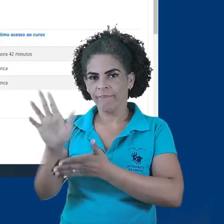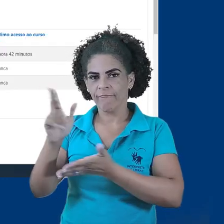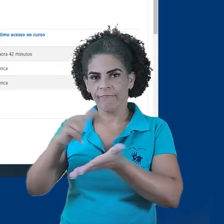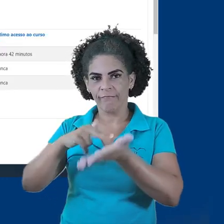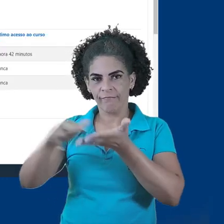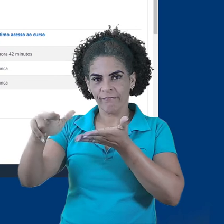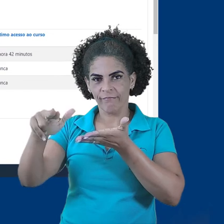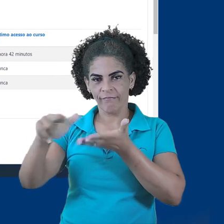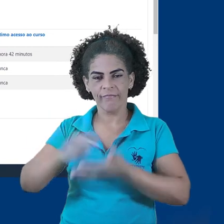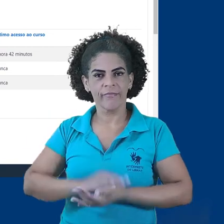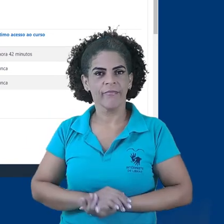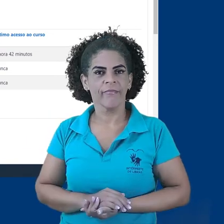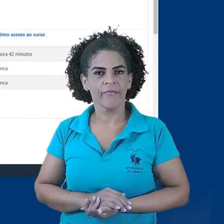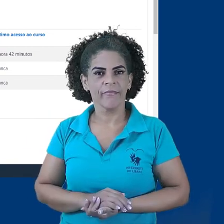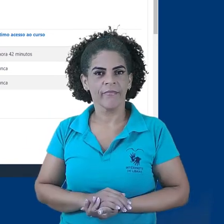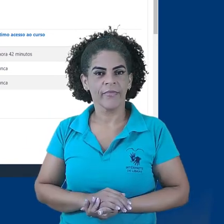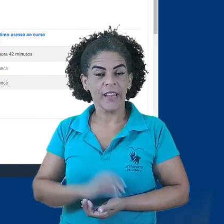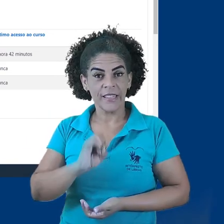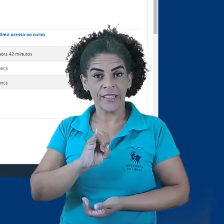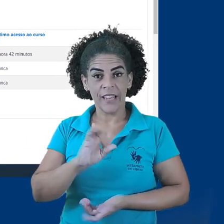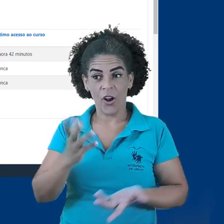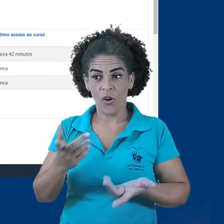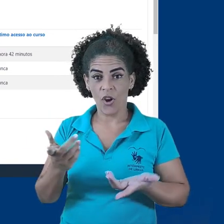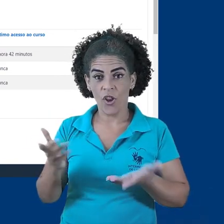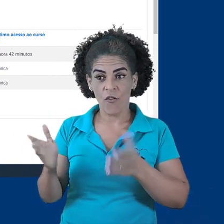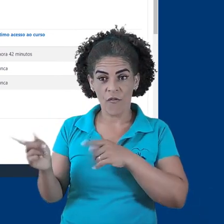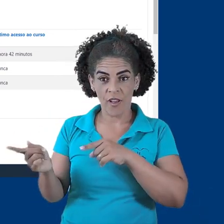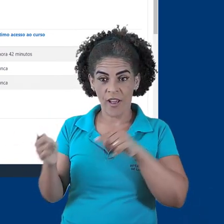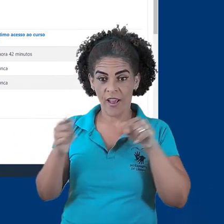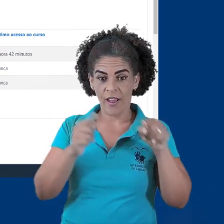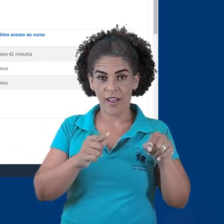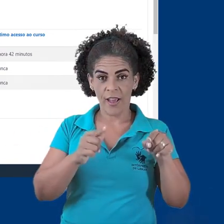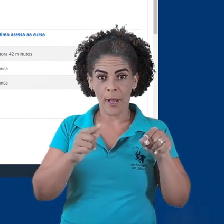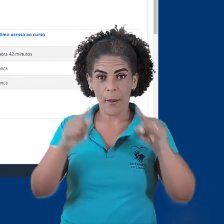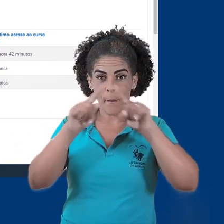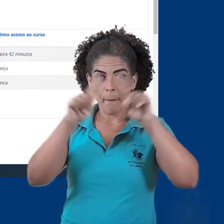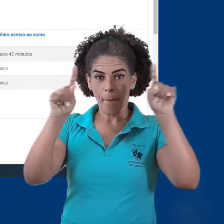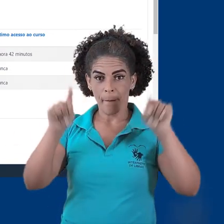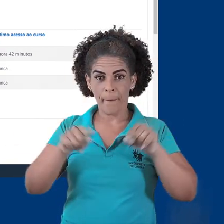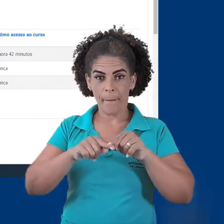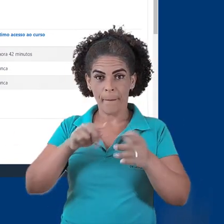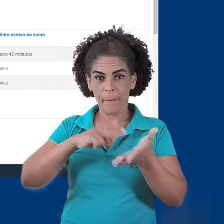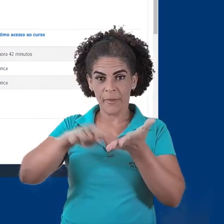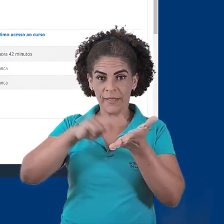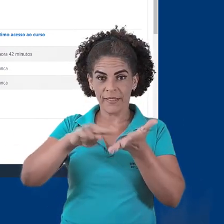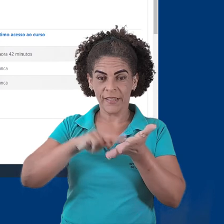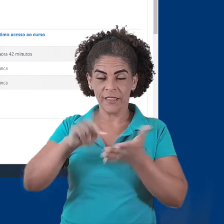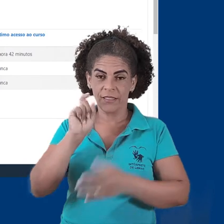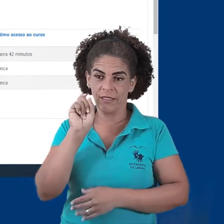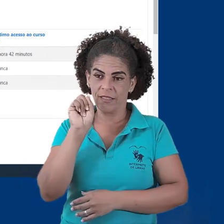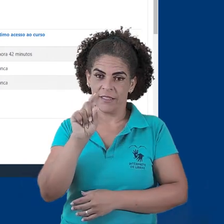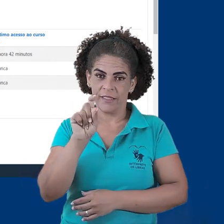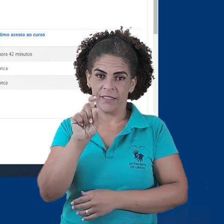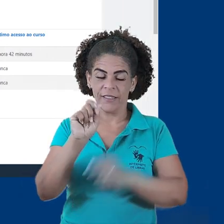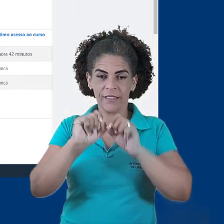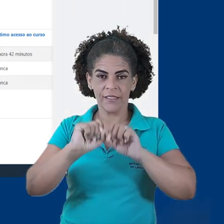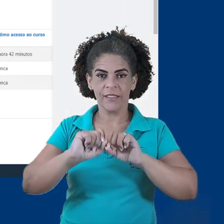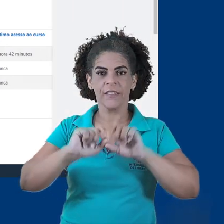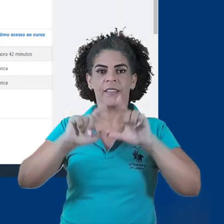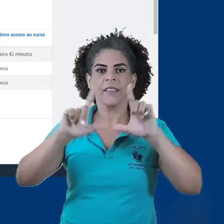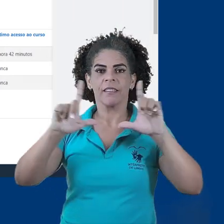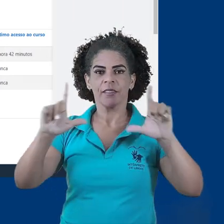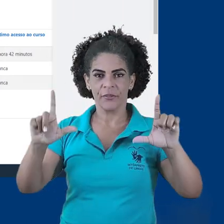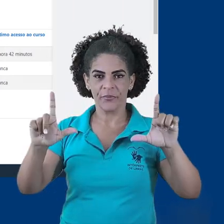A mensagem foi enviada. E, se eu vier agora aqui no painel de mensagens,